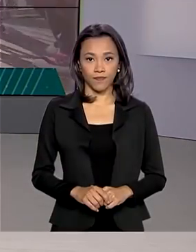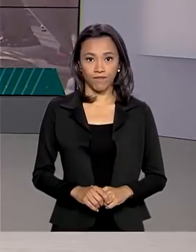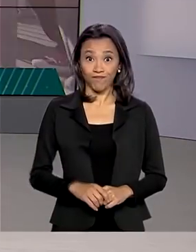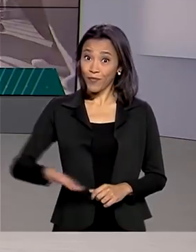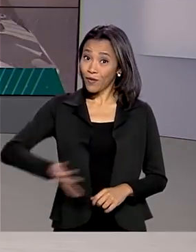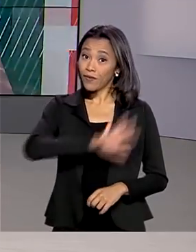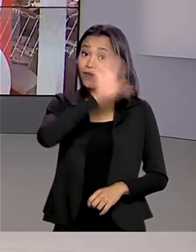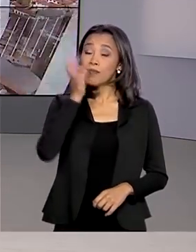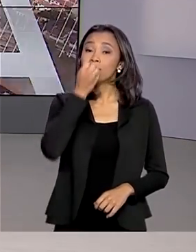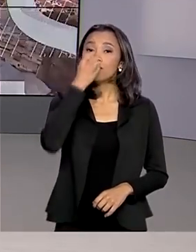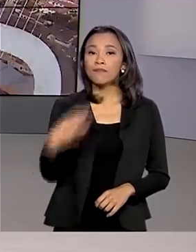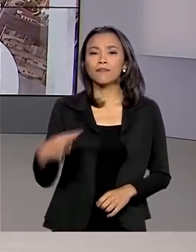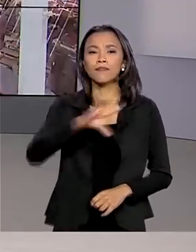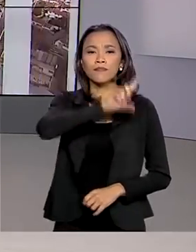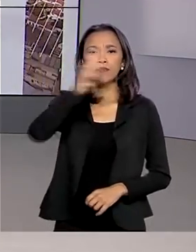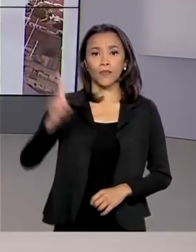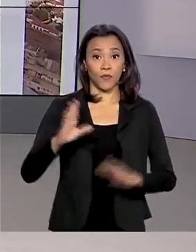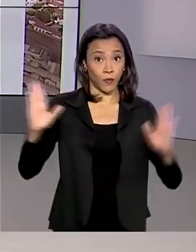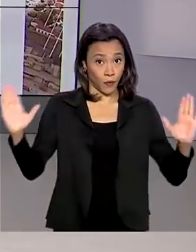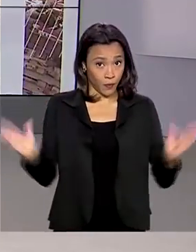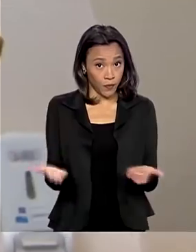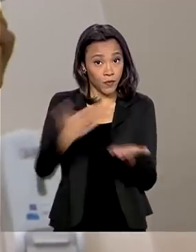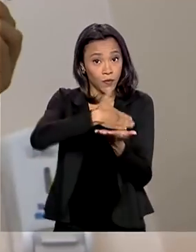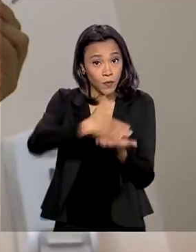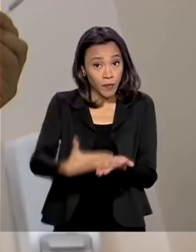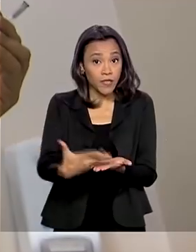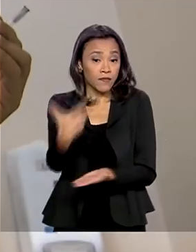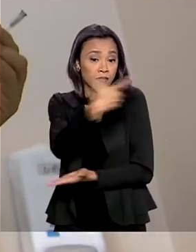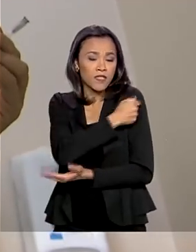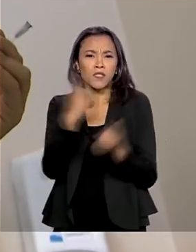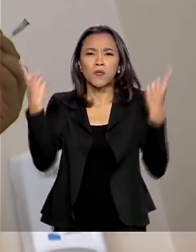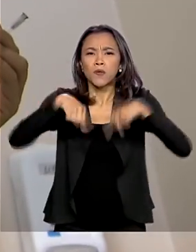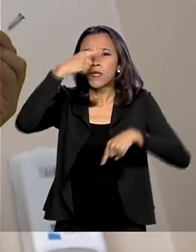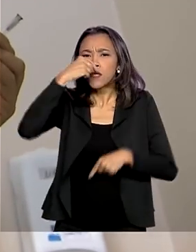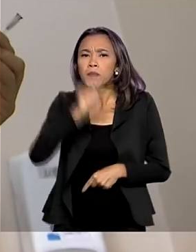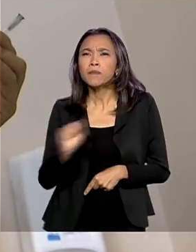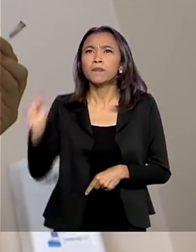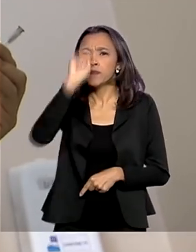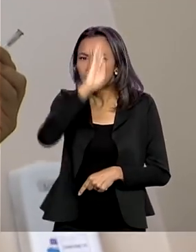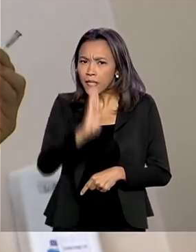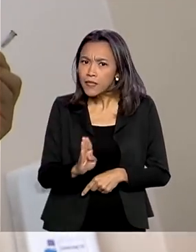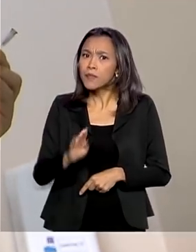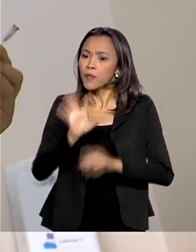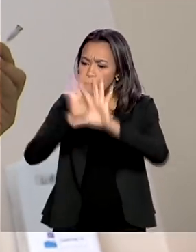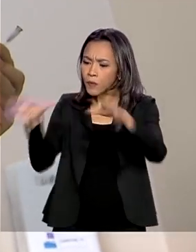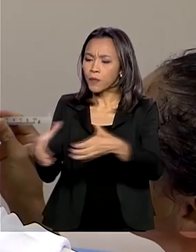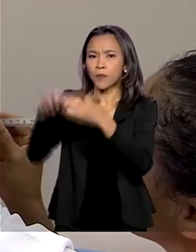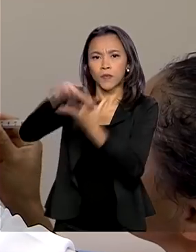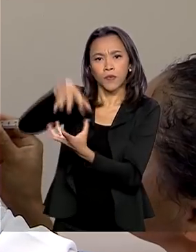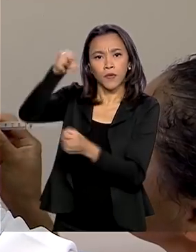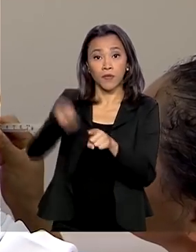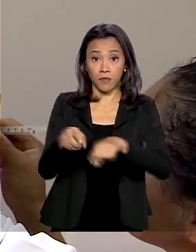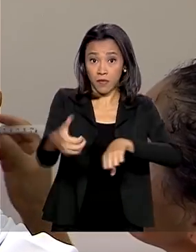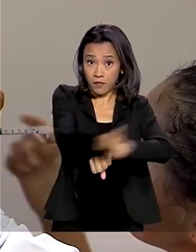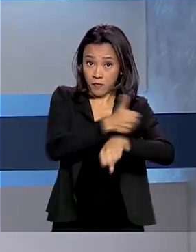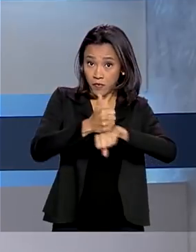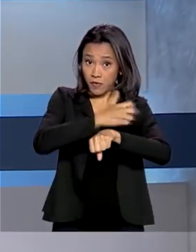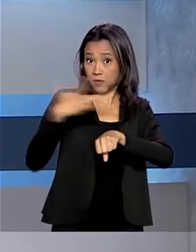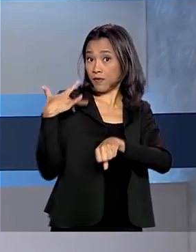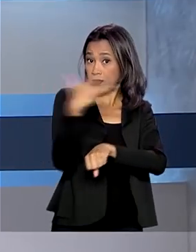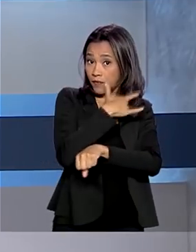Olá, bom dia! Começa hoje vacinação contra a gripe em todo o país para idosos e profissionais da saúde.